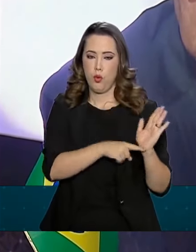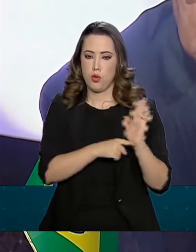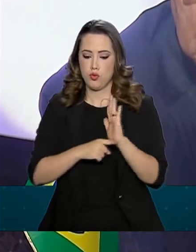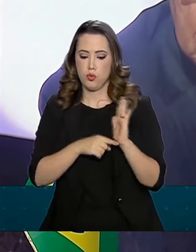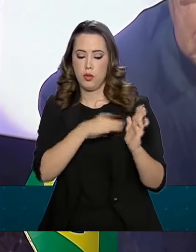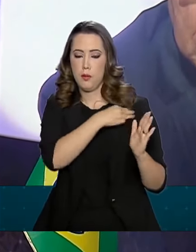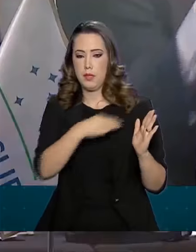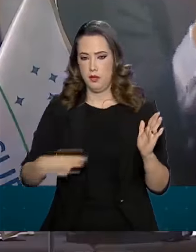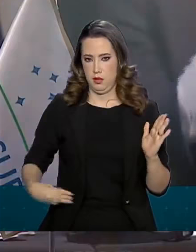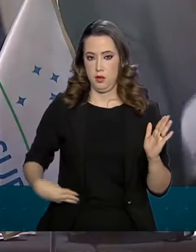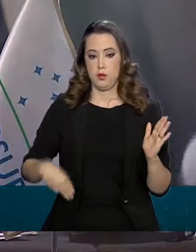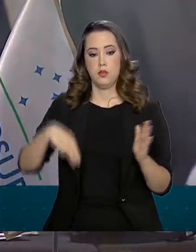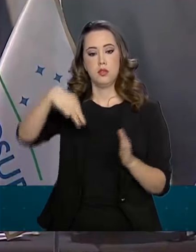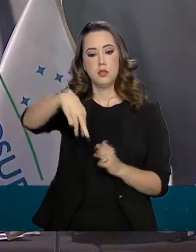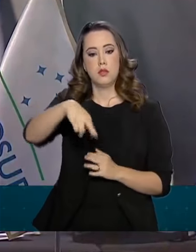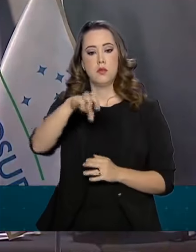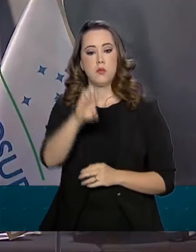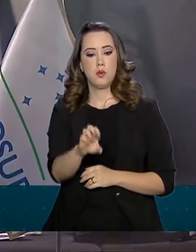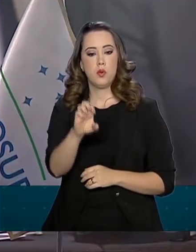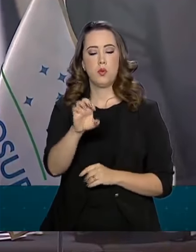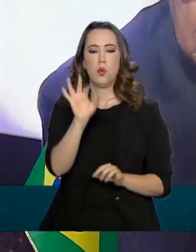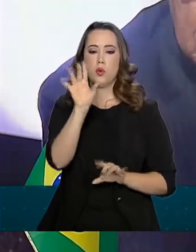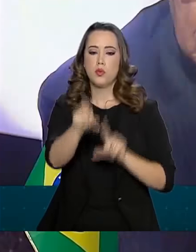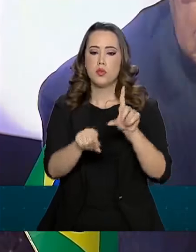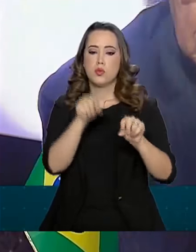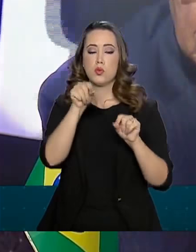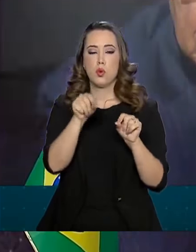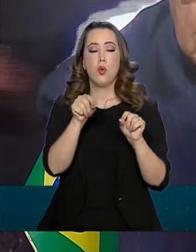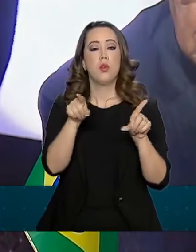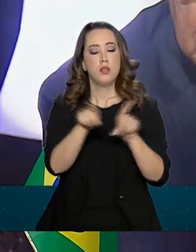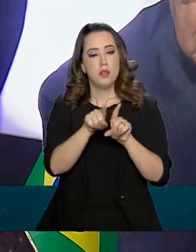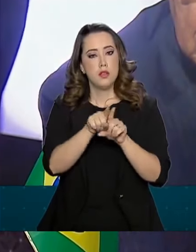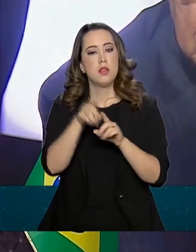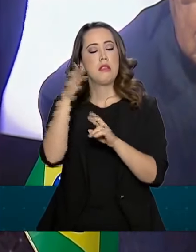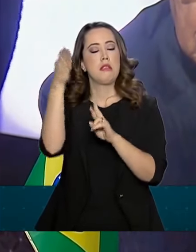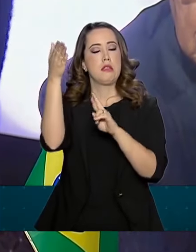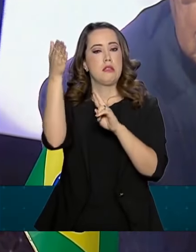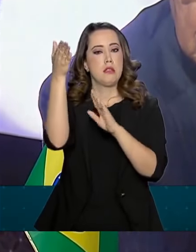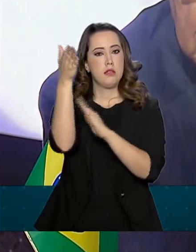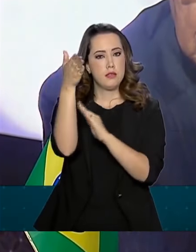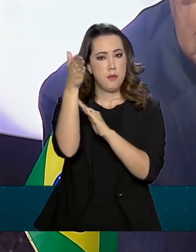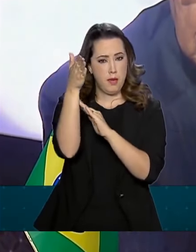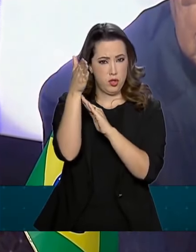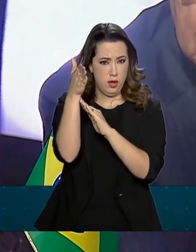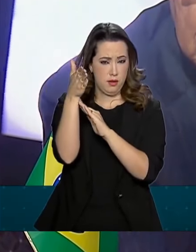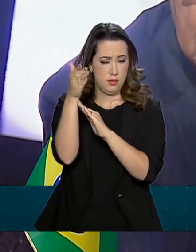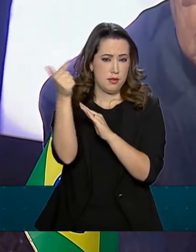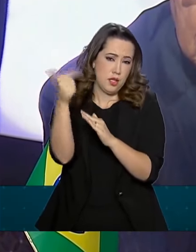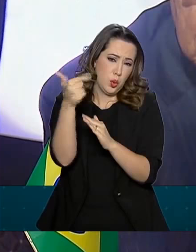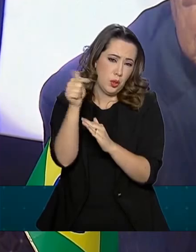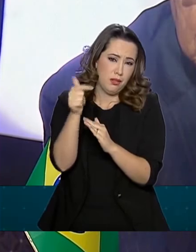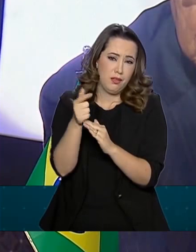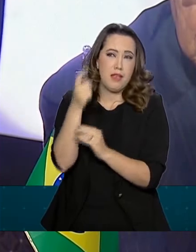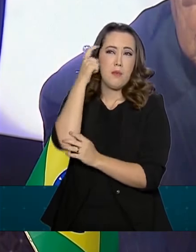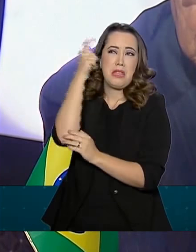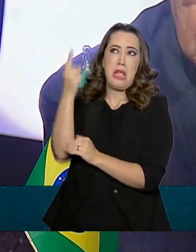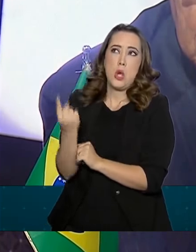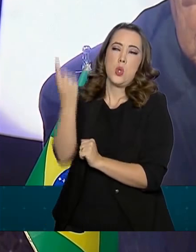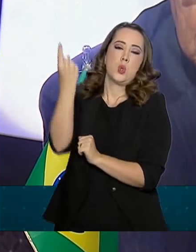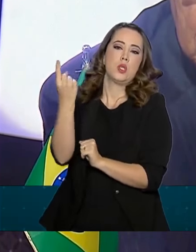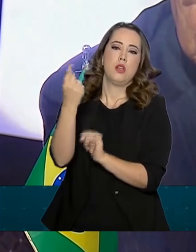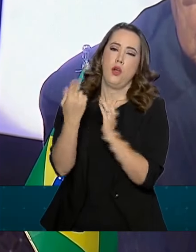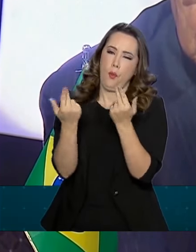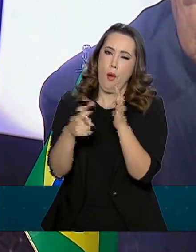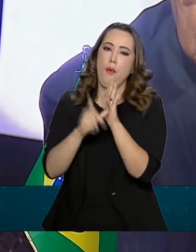no zelo das indicações das embaixadas, também sem mais o viés ideológico no passado. E, quem sabe, um